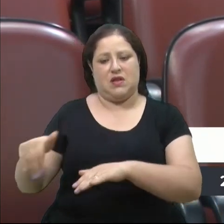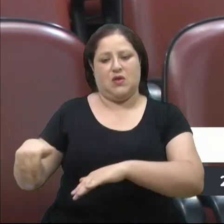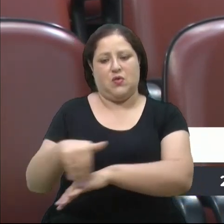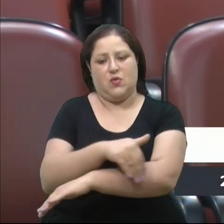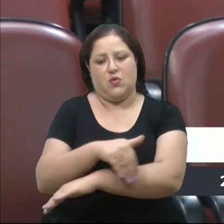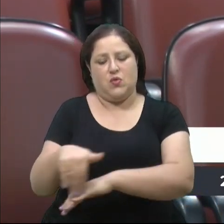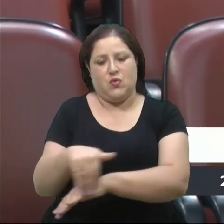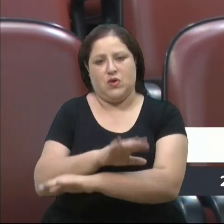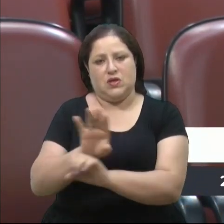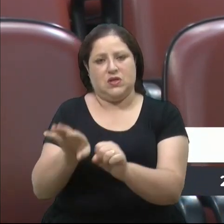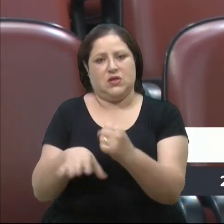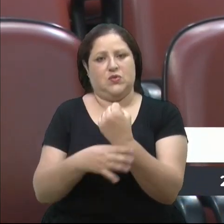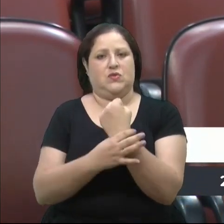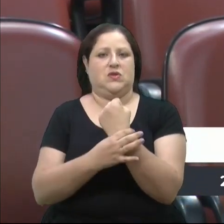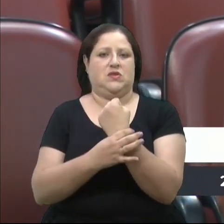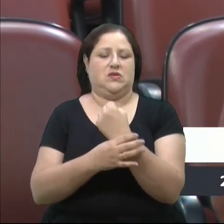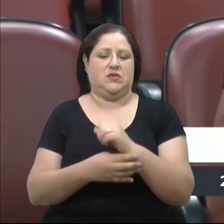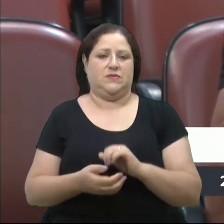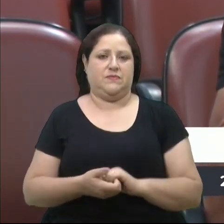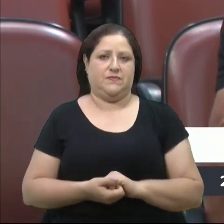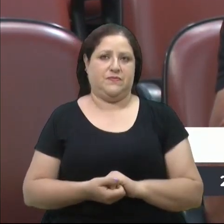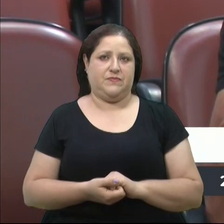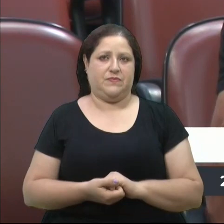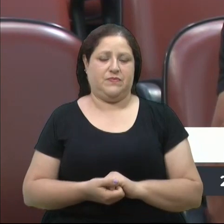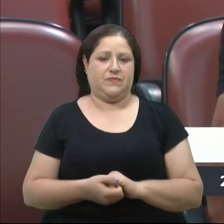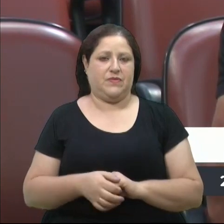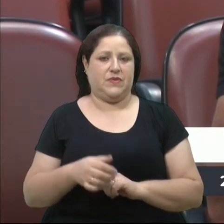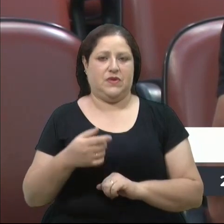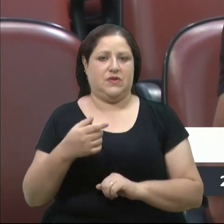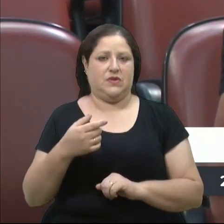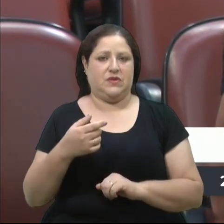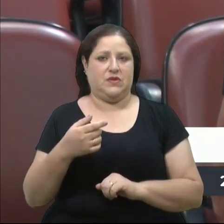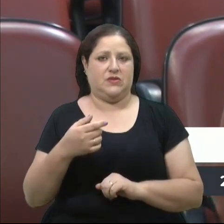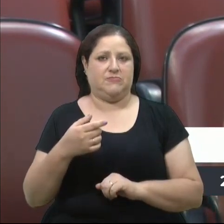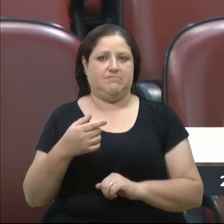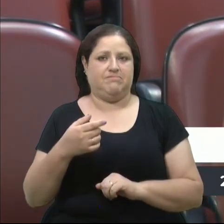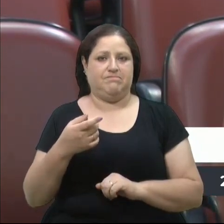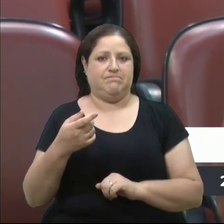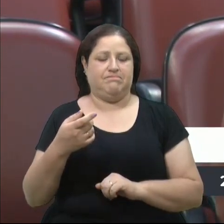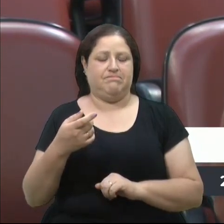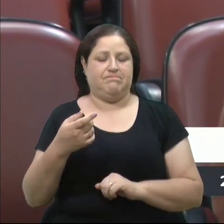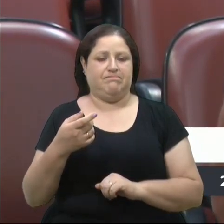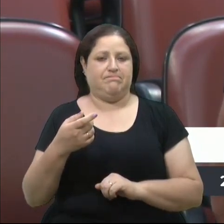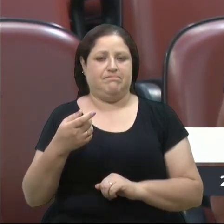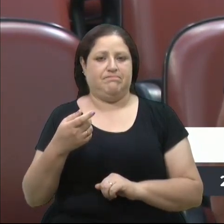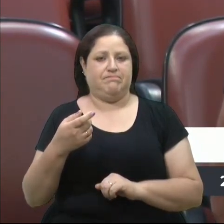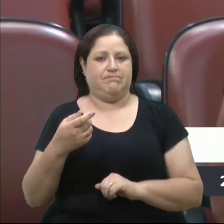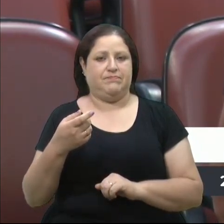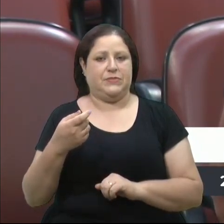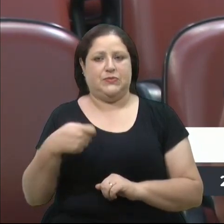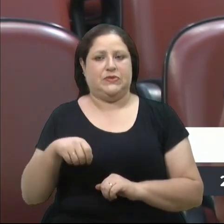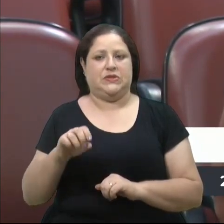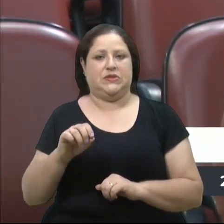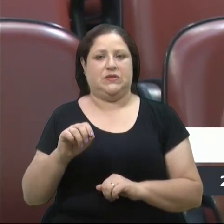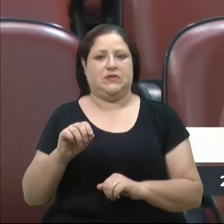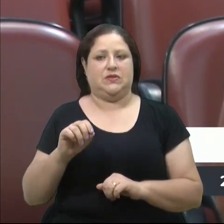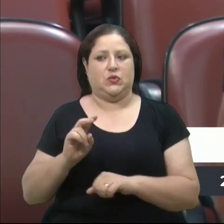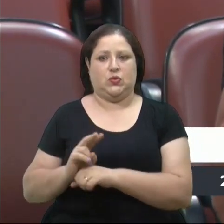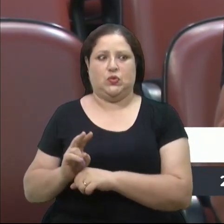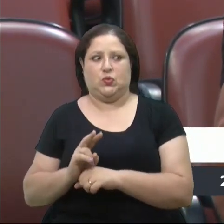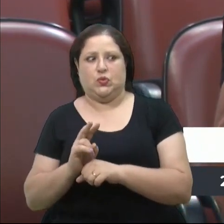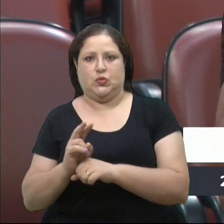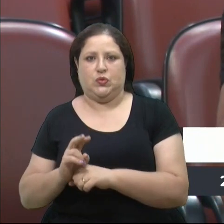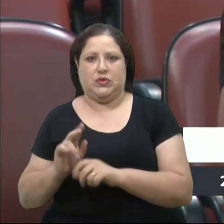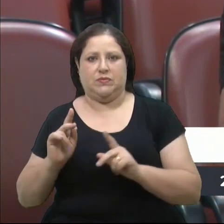com segurança, não dependendo que estão tendo que se cuidar dessas pessoas que estão